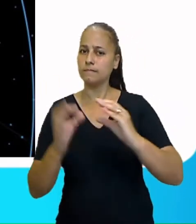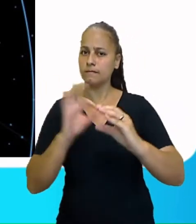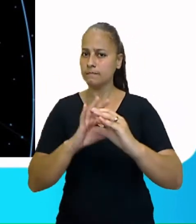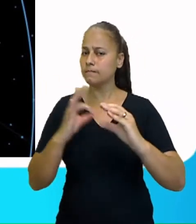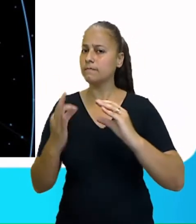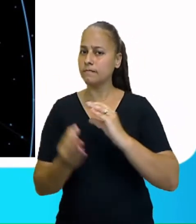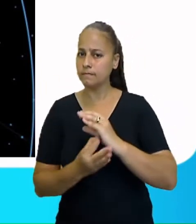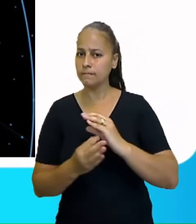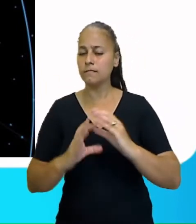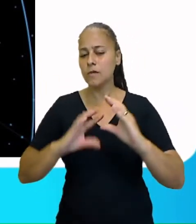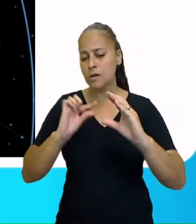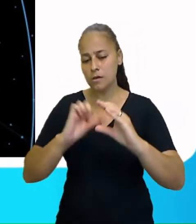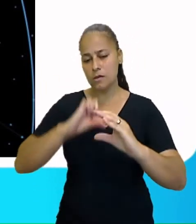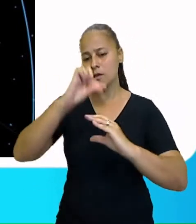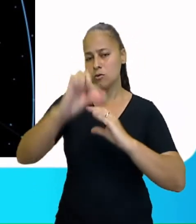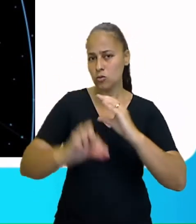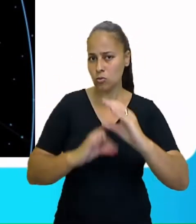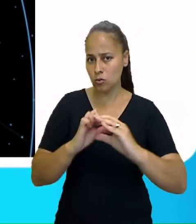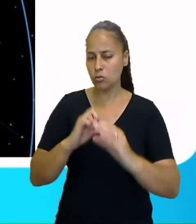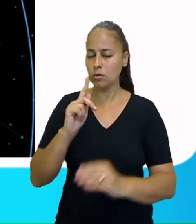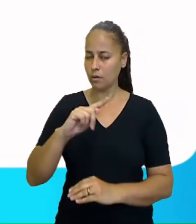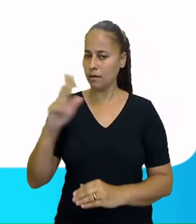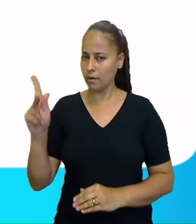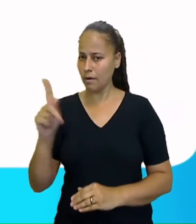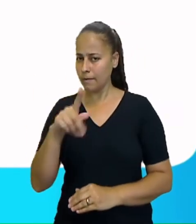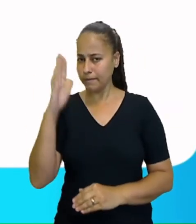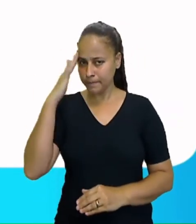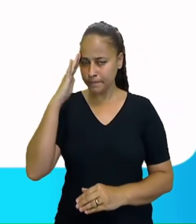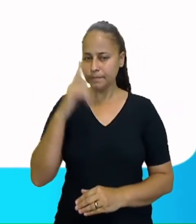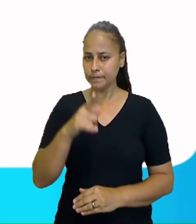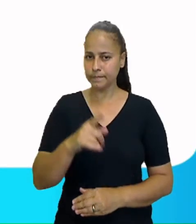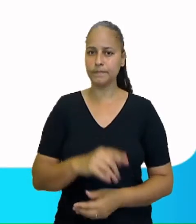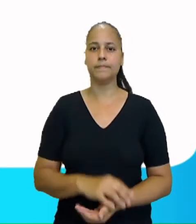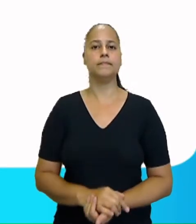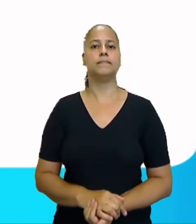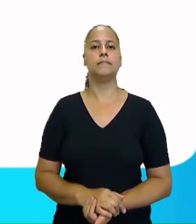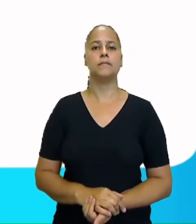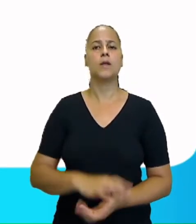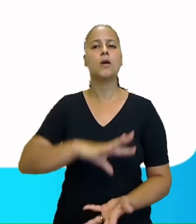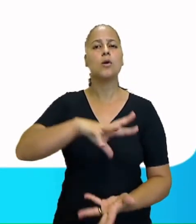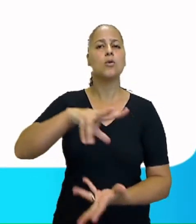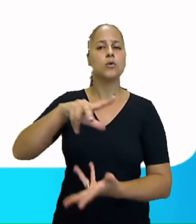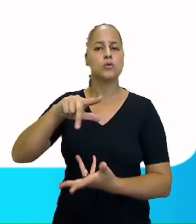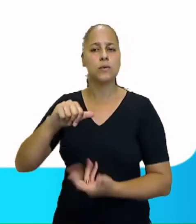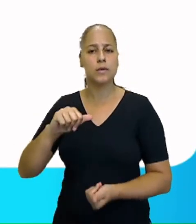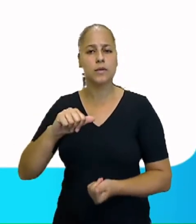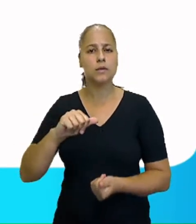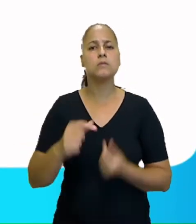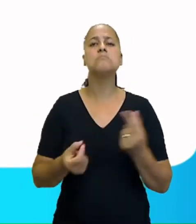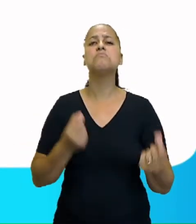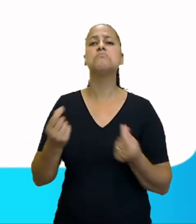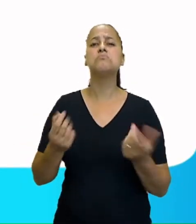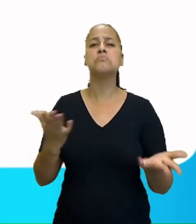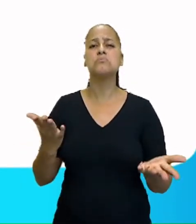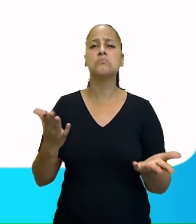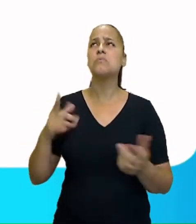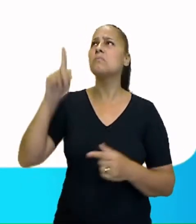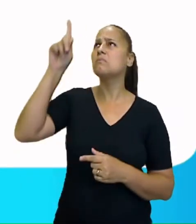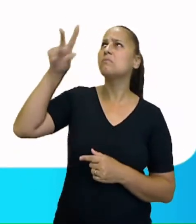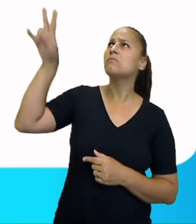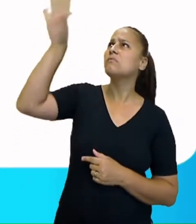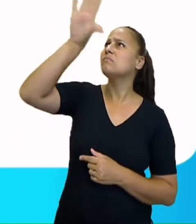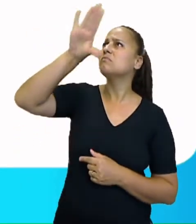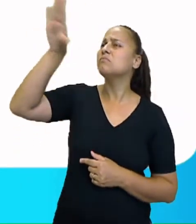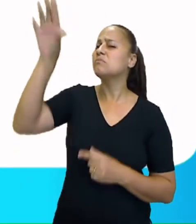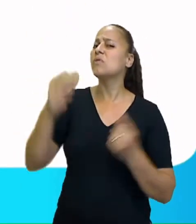Urano e Netuno. Ok? Deu para dar uma revisada, né? Os planetas, como que eles ficam lá em cima?